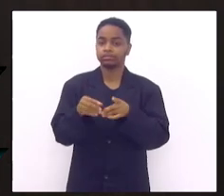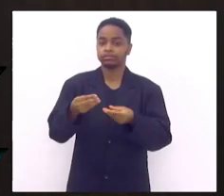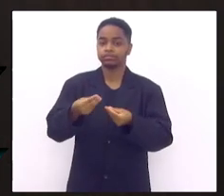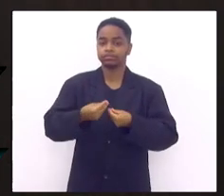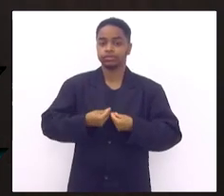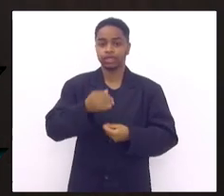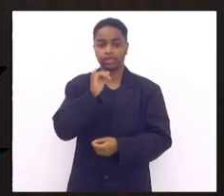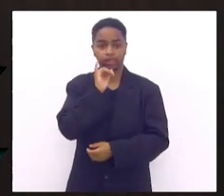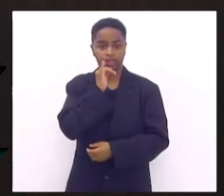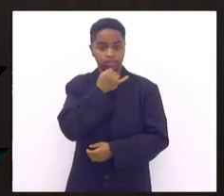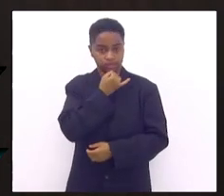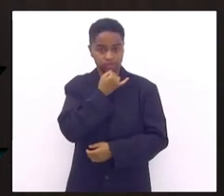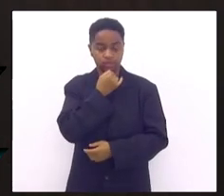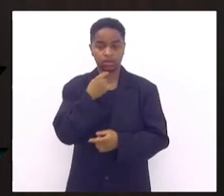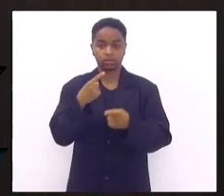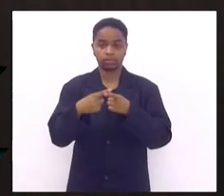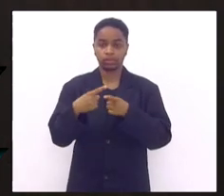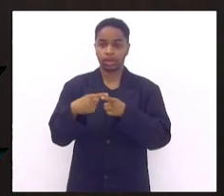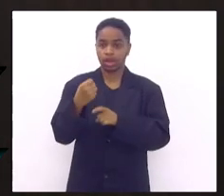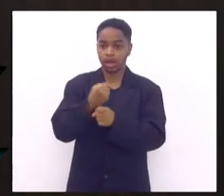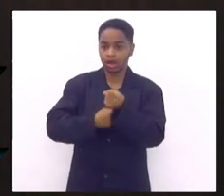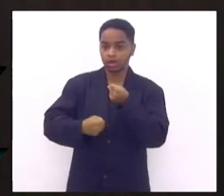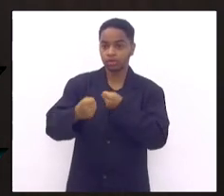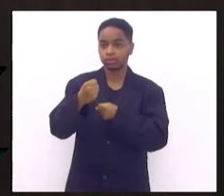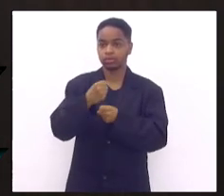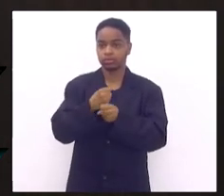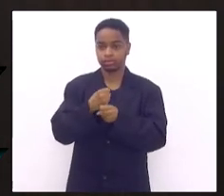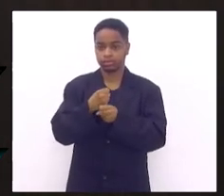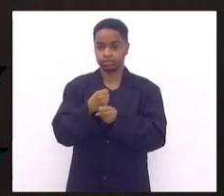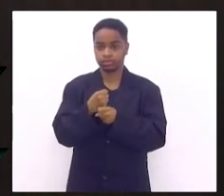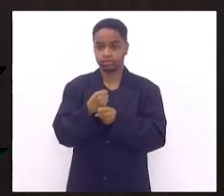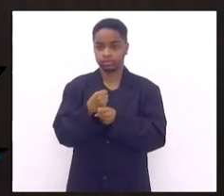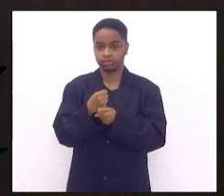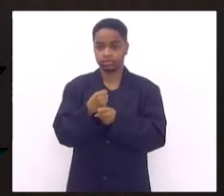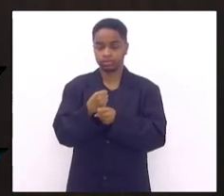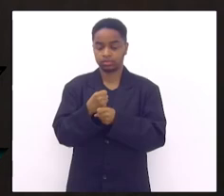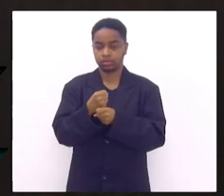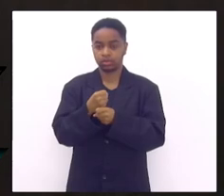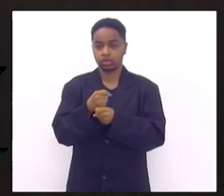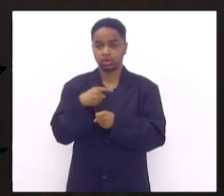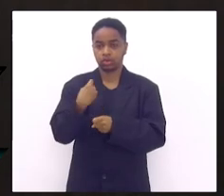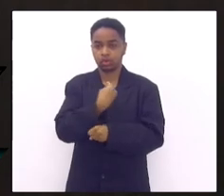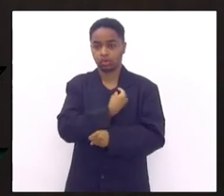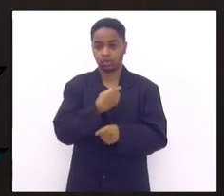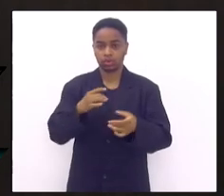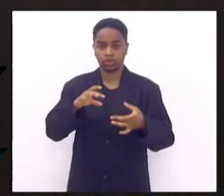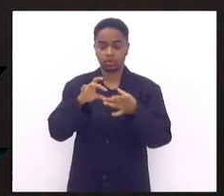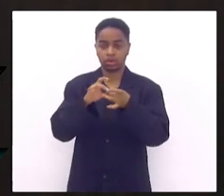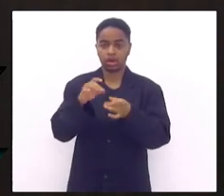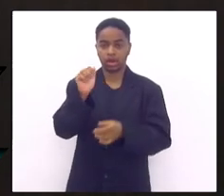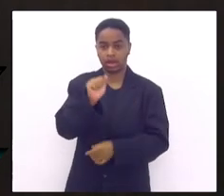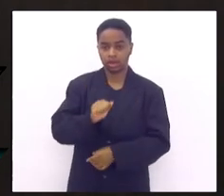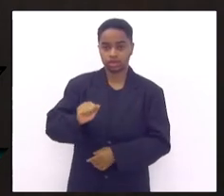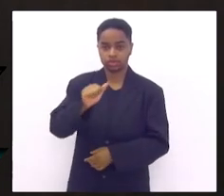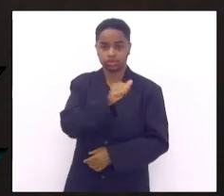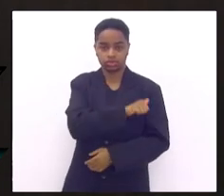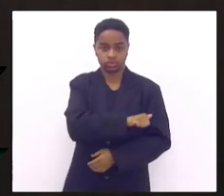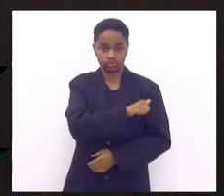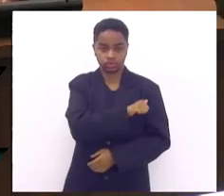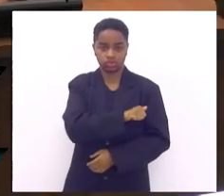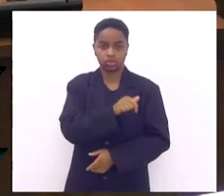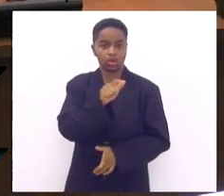o ano passado tá nós da Associação Carioca dos Diabéticos a qual eu